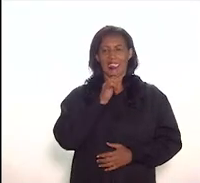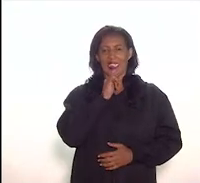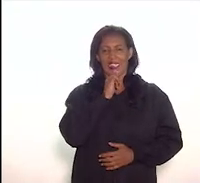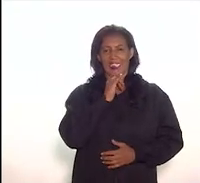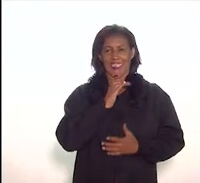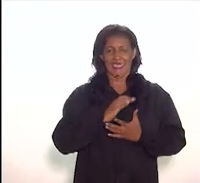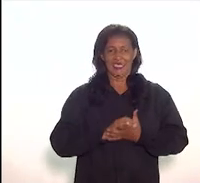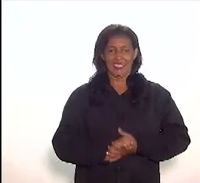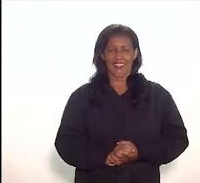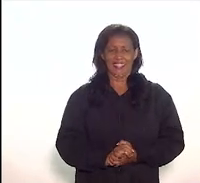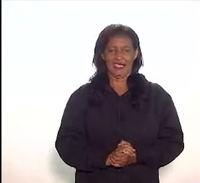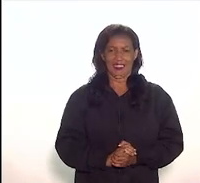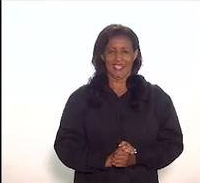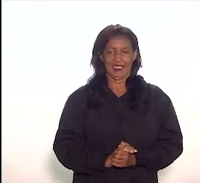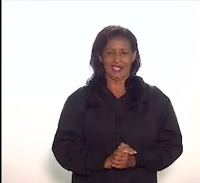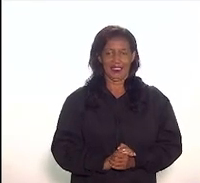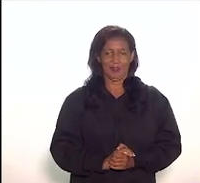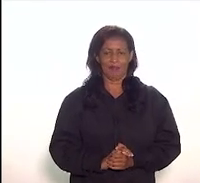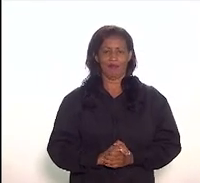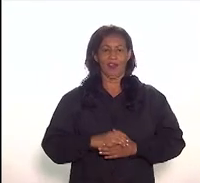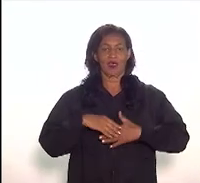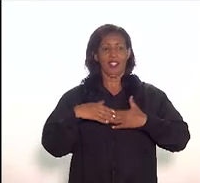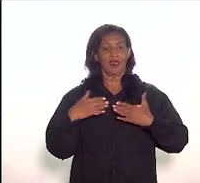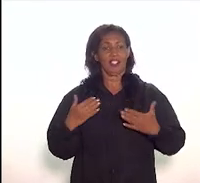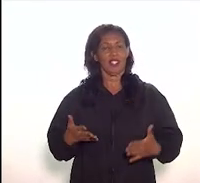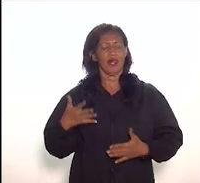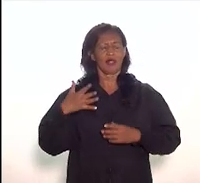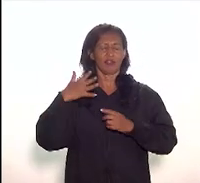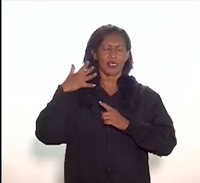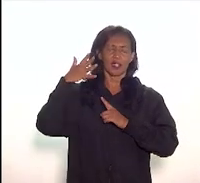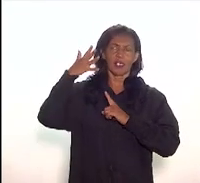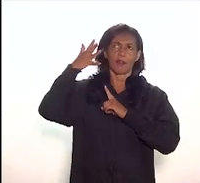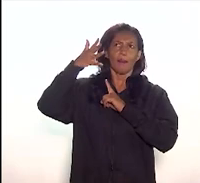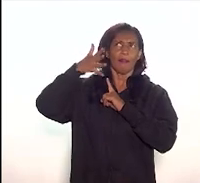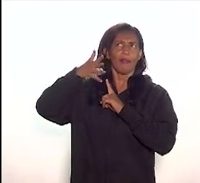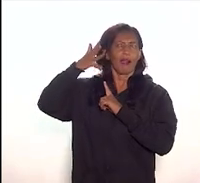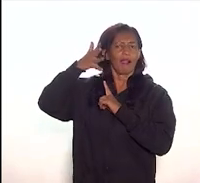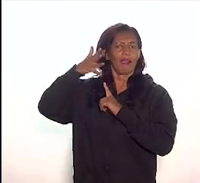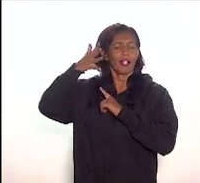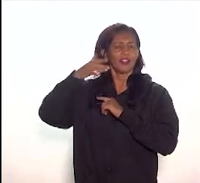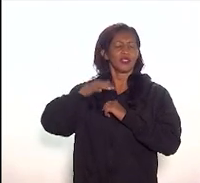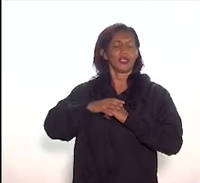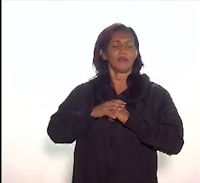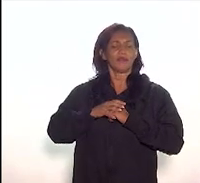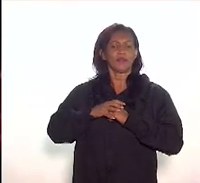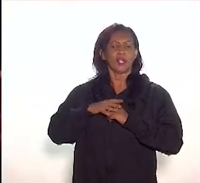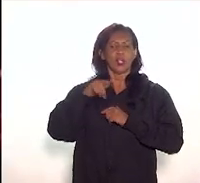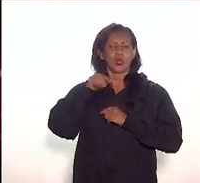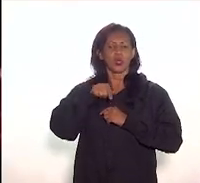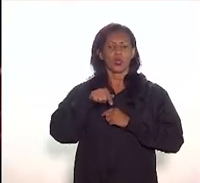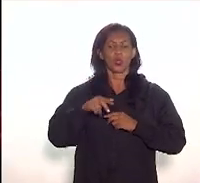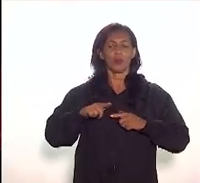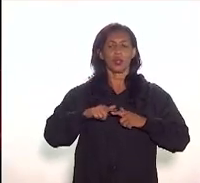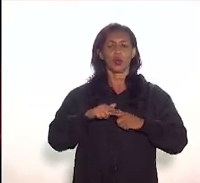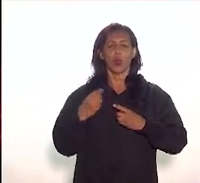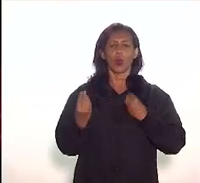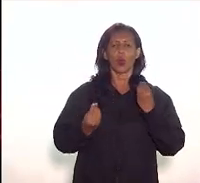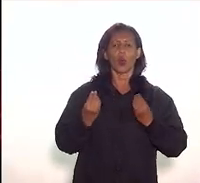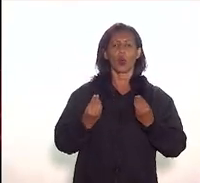foi aventada né ela fazia uma palestra a Cintia nessa ocasião sobre o uso